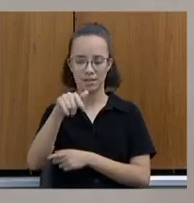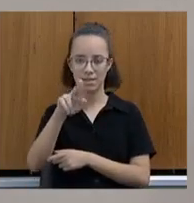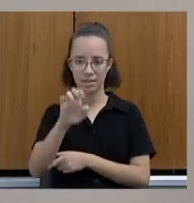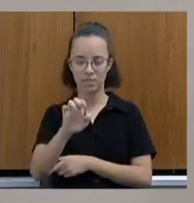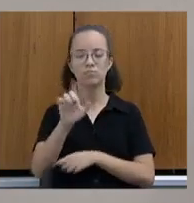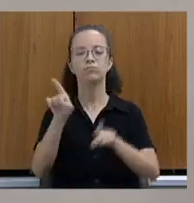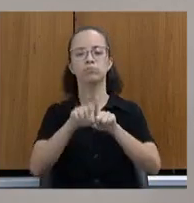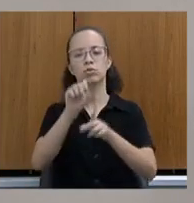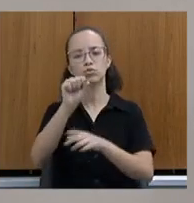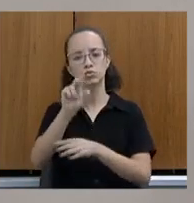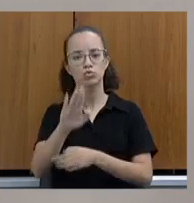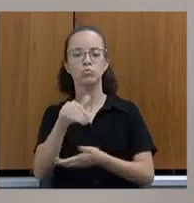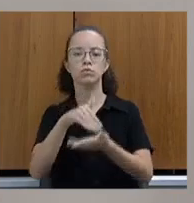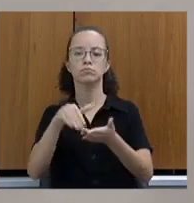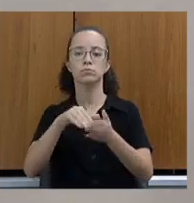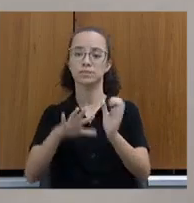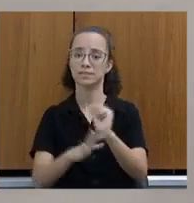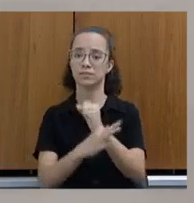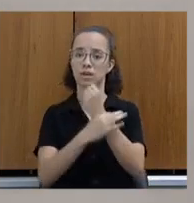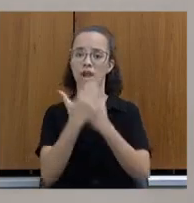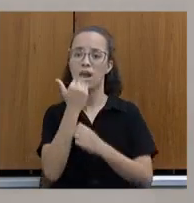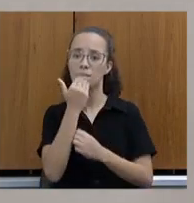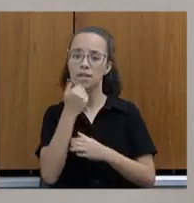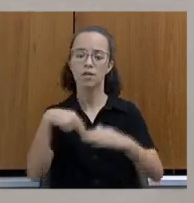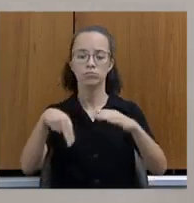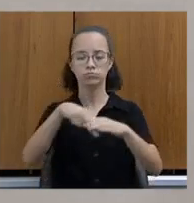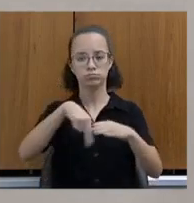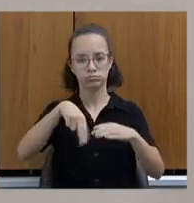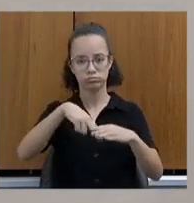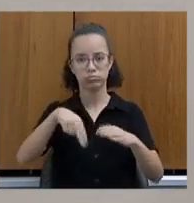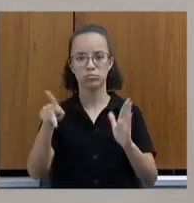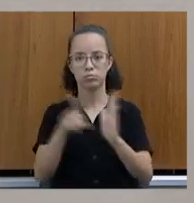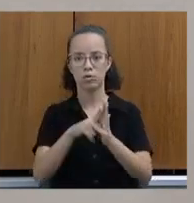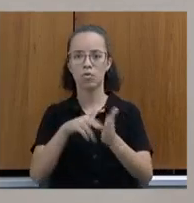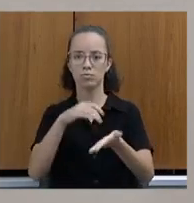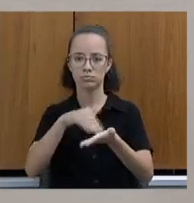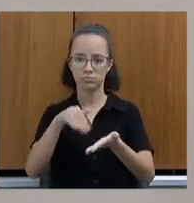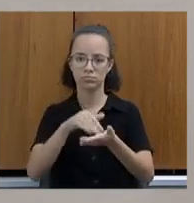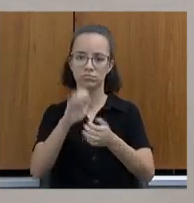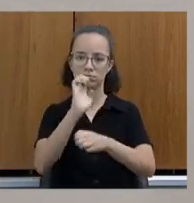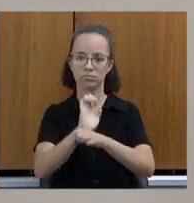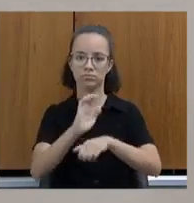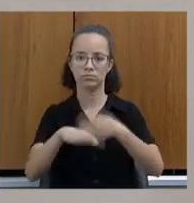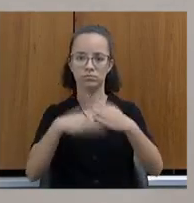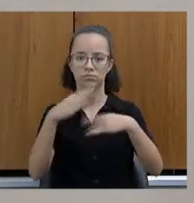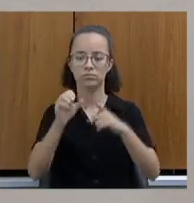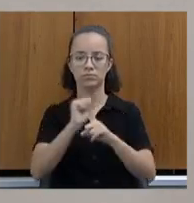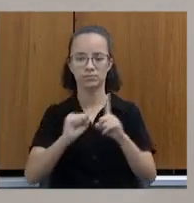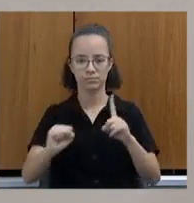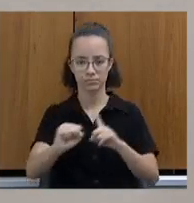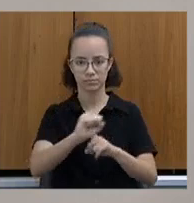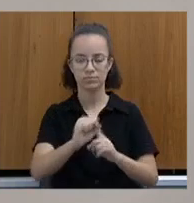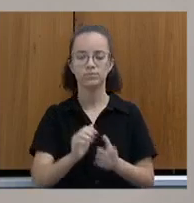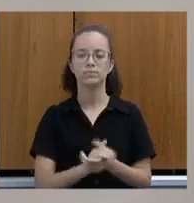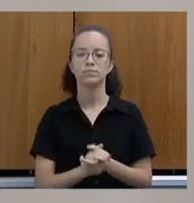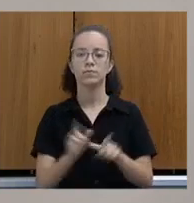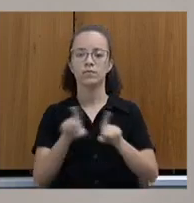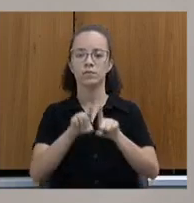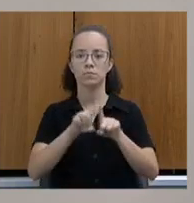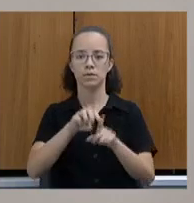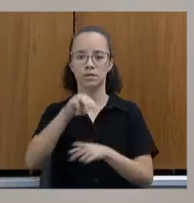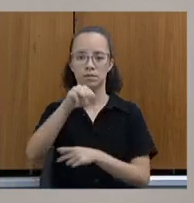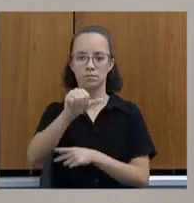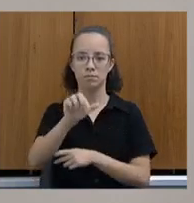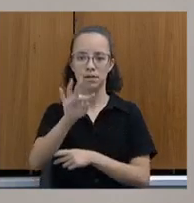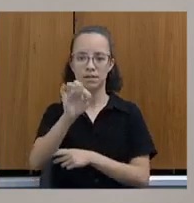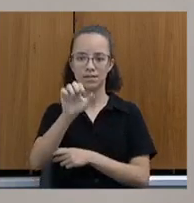Integração e Segurança Alimentar e Nutricional da Secretaria de Estado de Desenvolvimento Social, Matheus Felipe